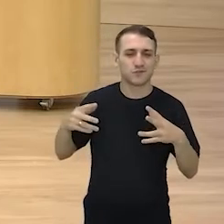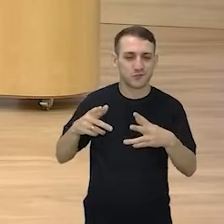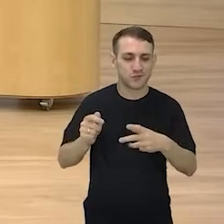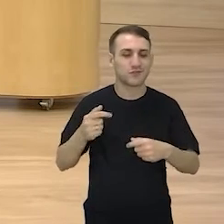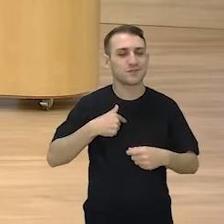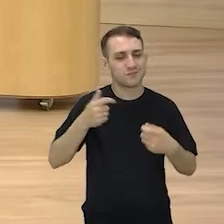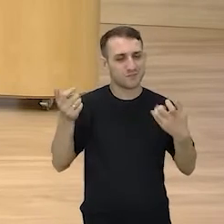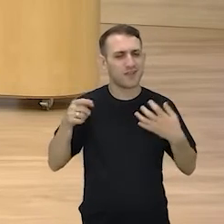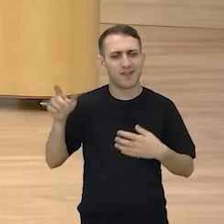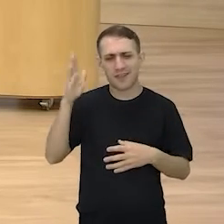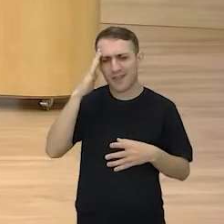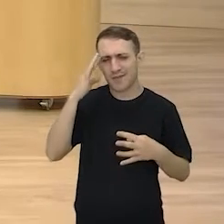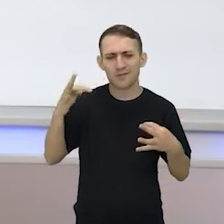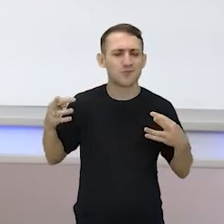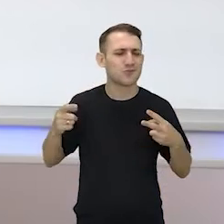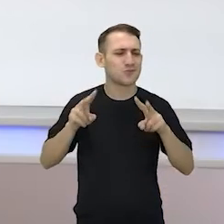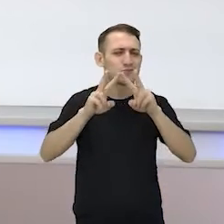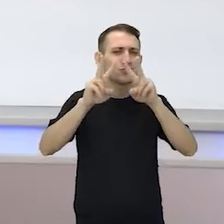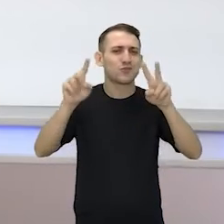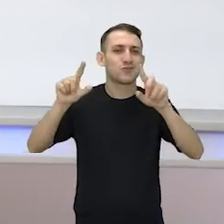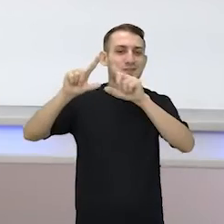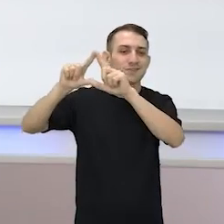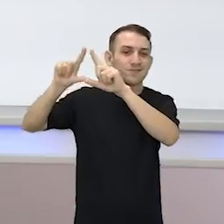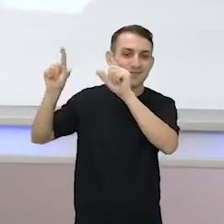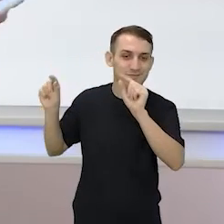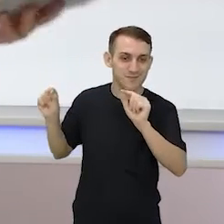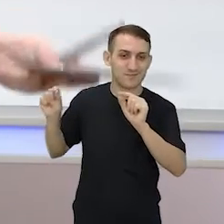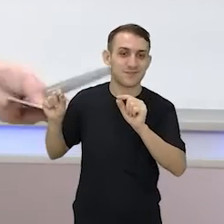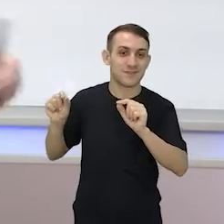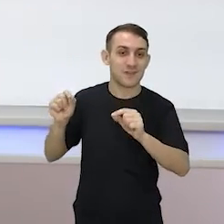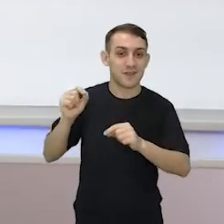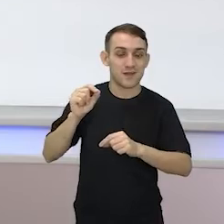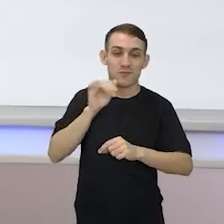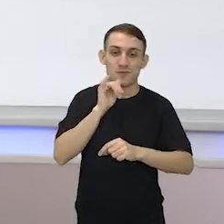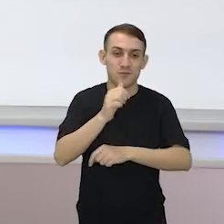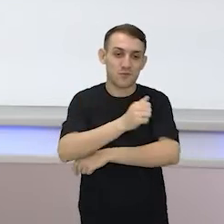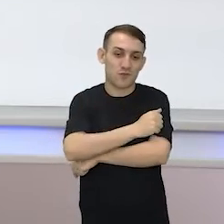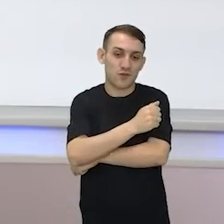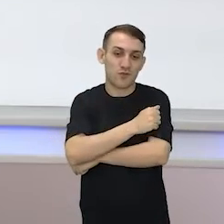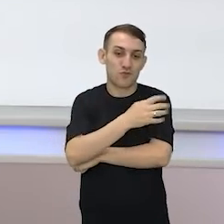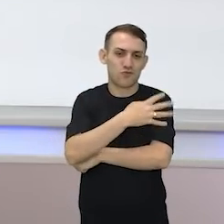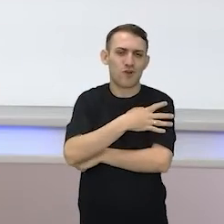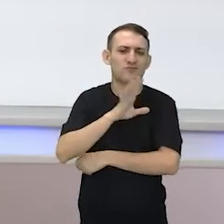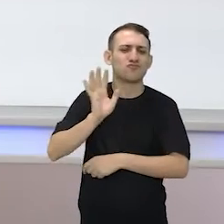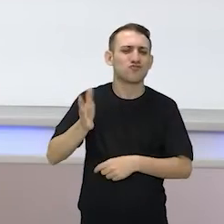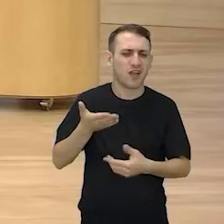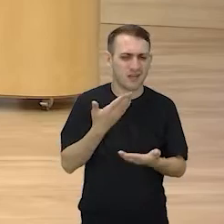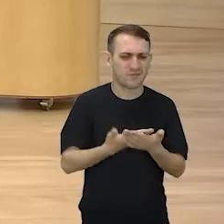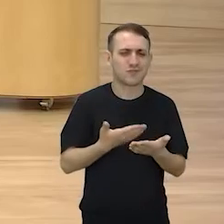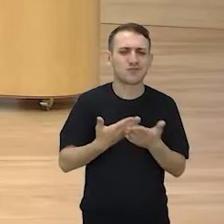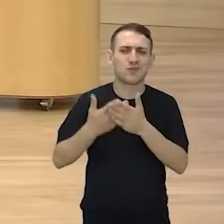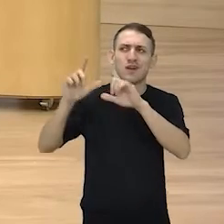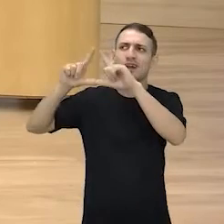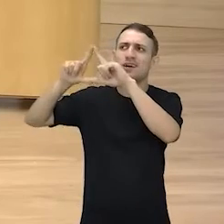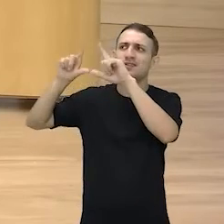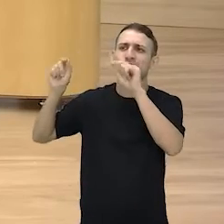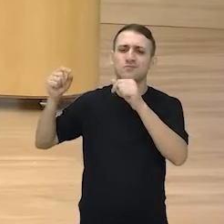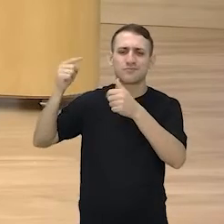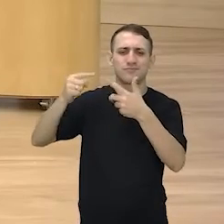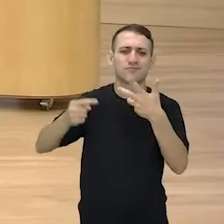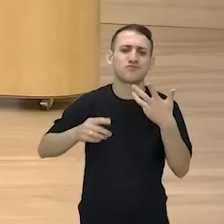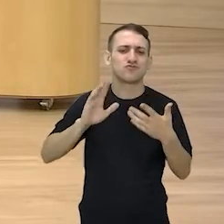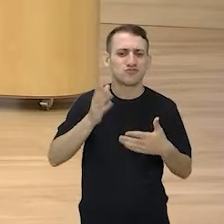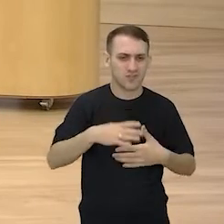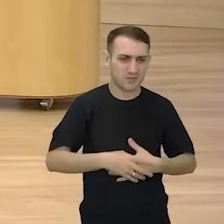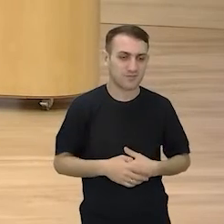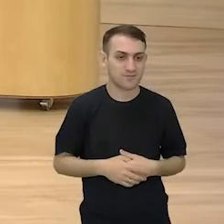Falei, ela sabe tudo sobre luas. O pessoal do quarto ano já estudou as luas, professora? Vamos ver